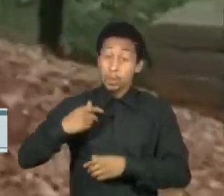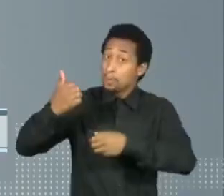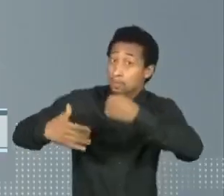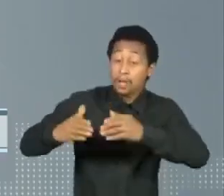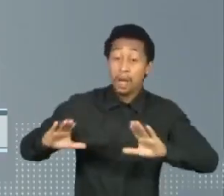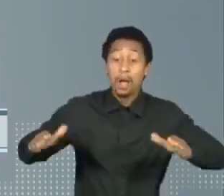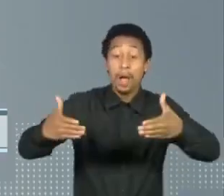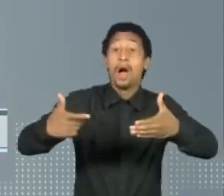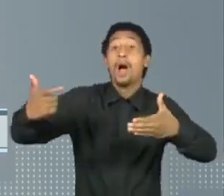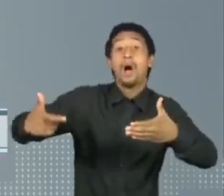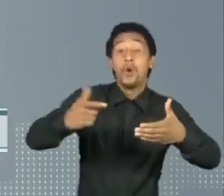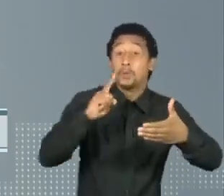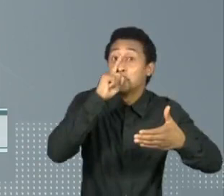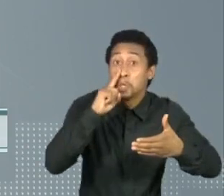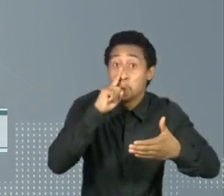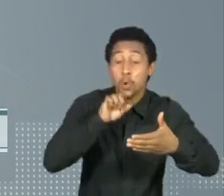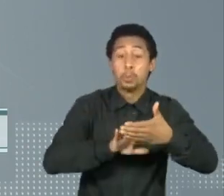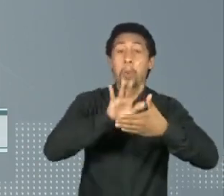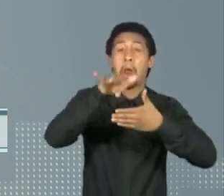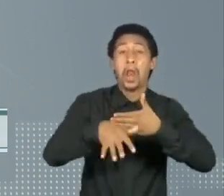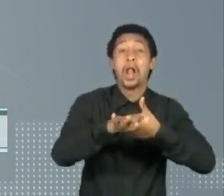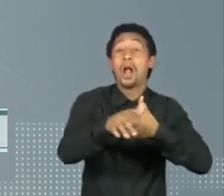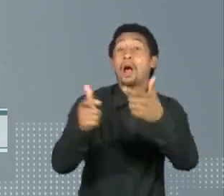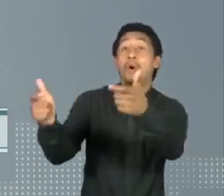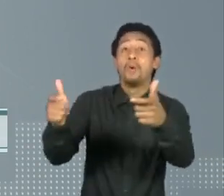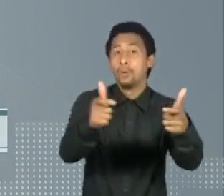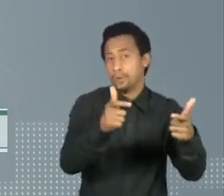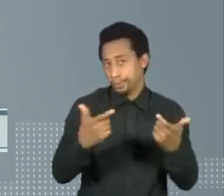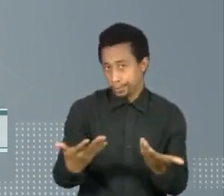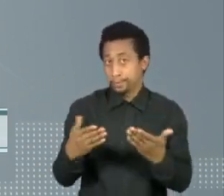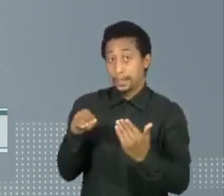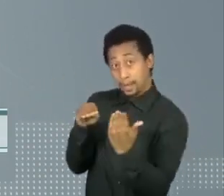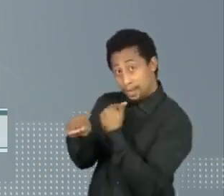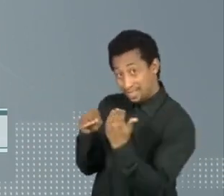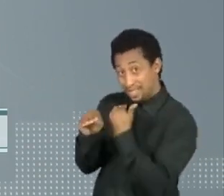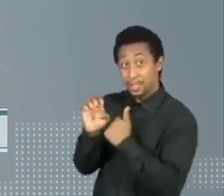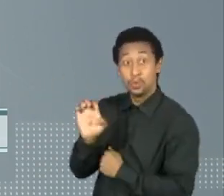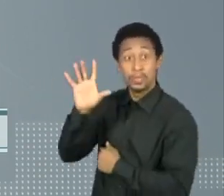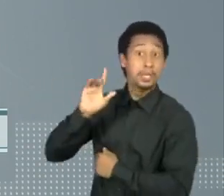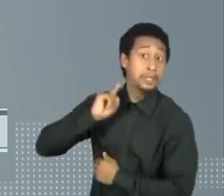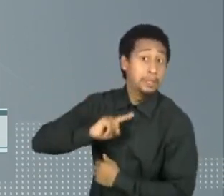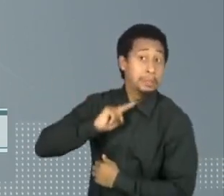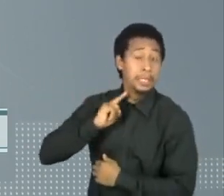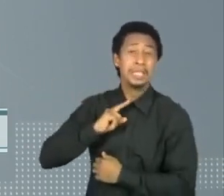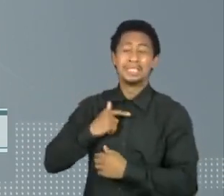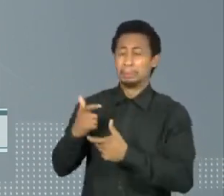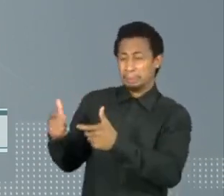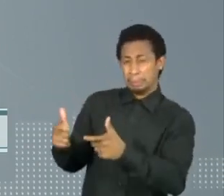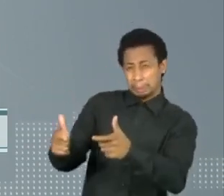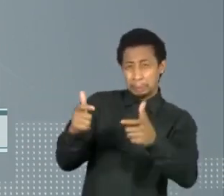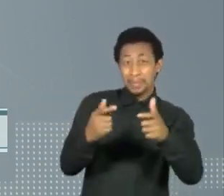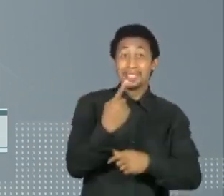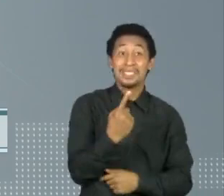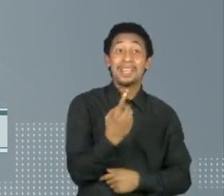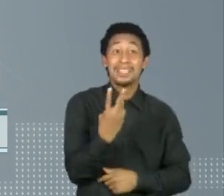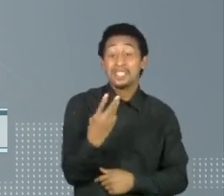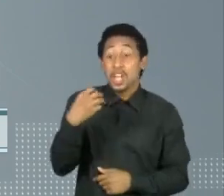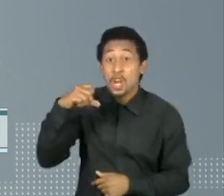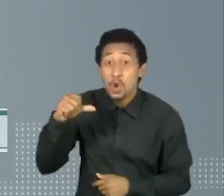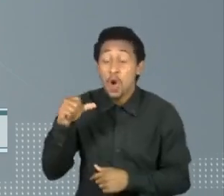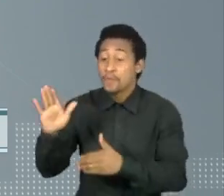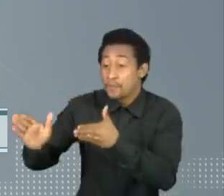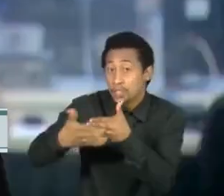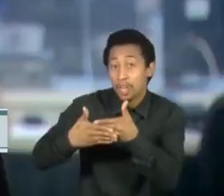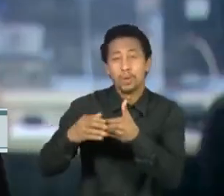emergência. Na manhã de hoje, as estradas do estado tinham 139 pontos de interdição parcial ou